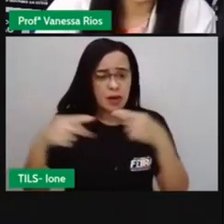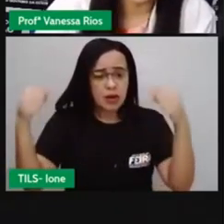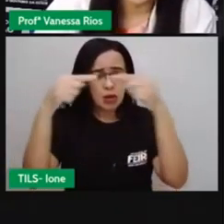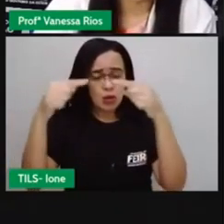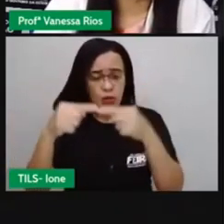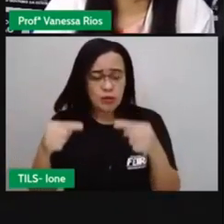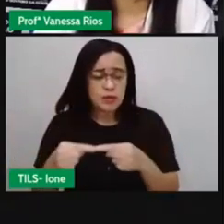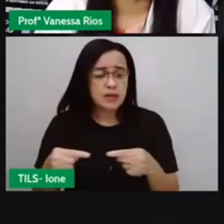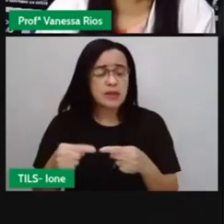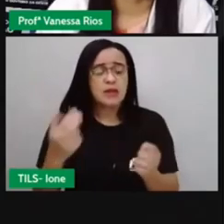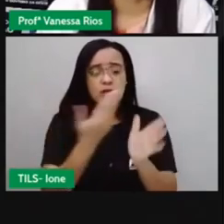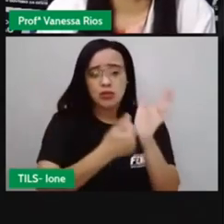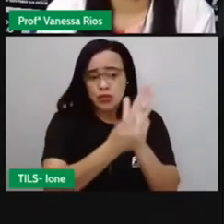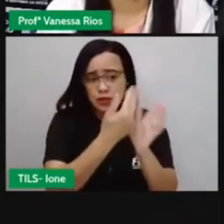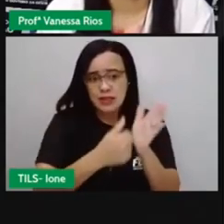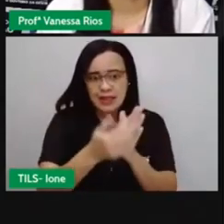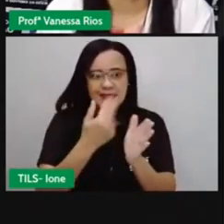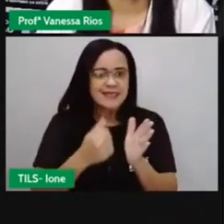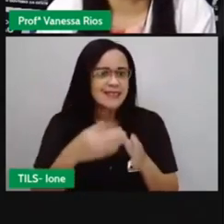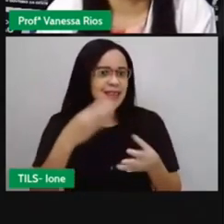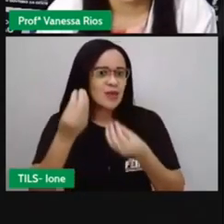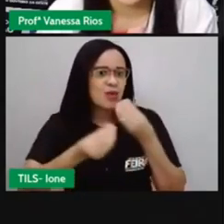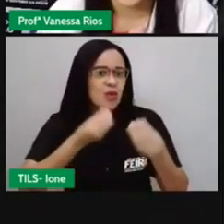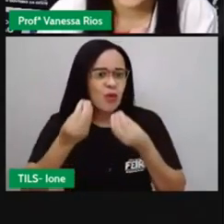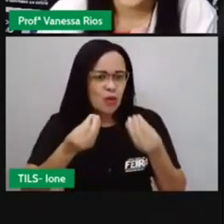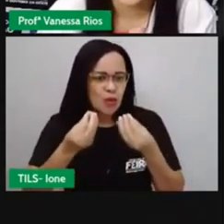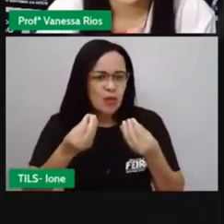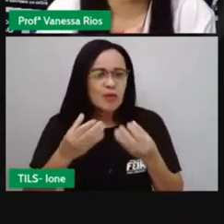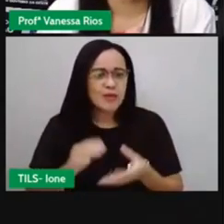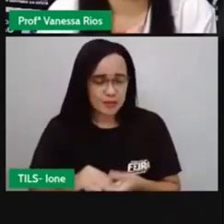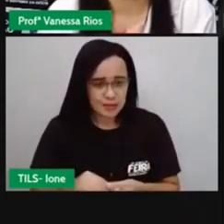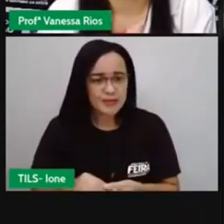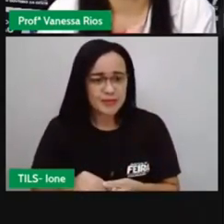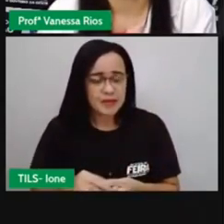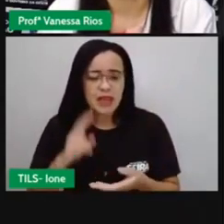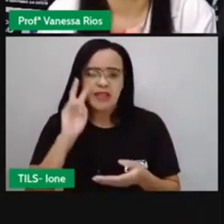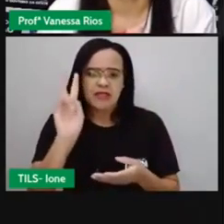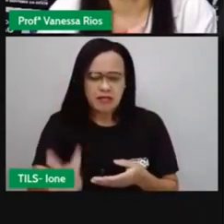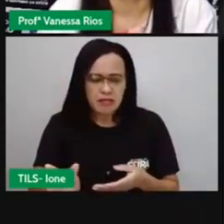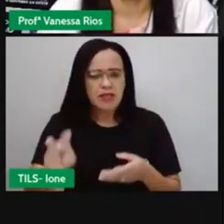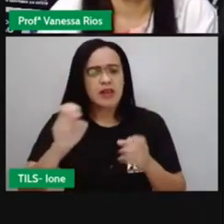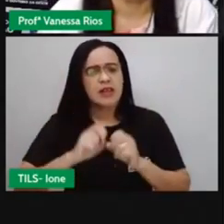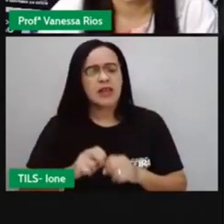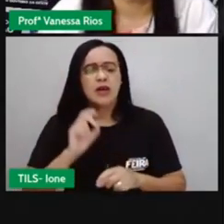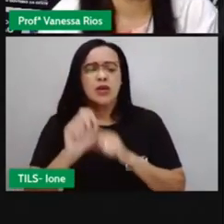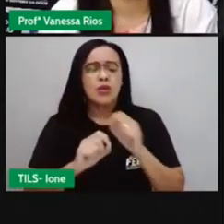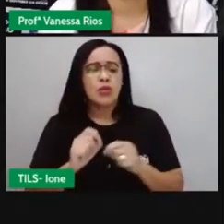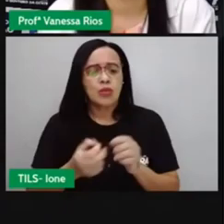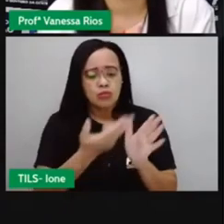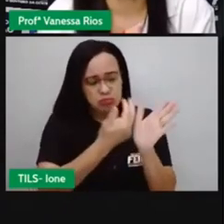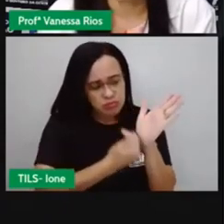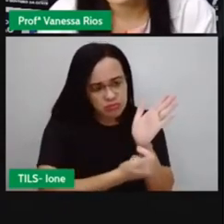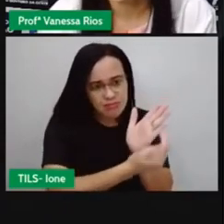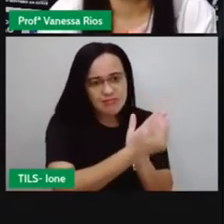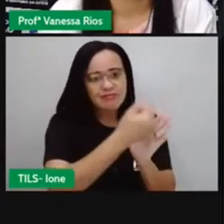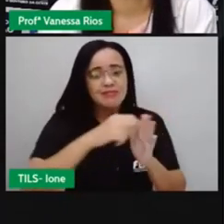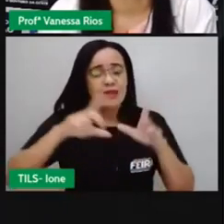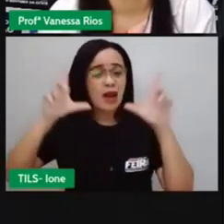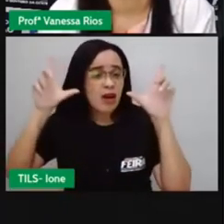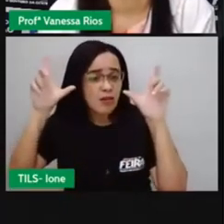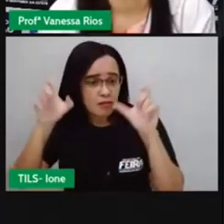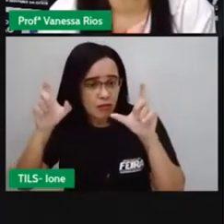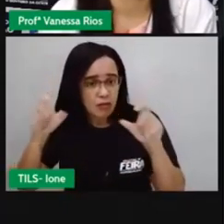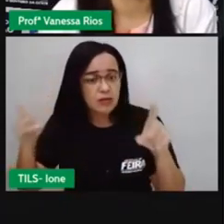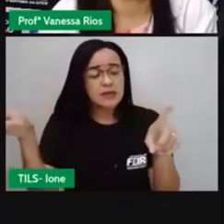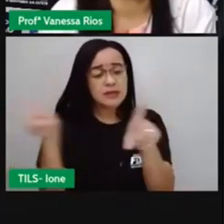A gente observa a predominância das imagens, né? O mais importante do cartoon é as imagens. Mas as palavras também